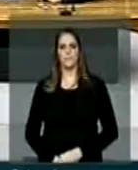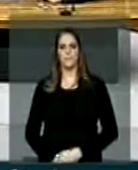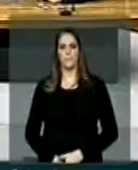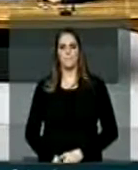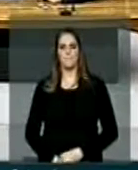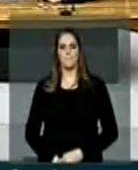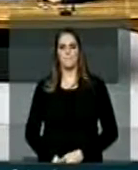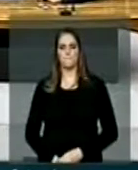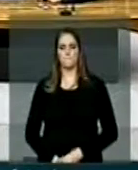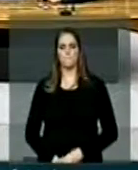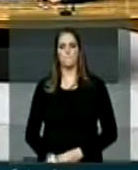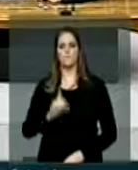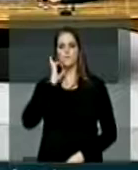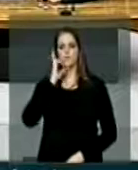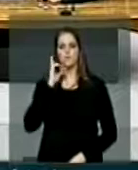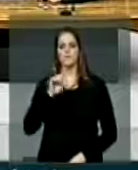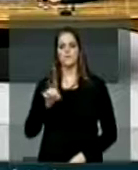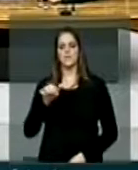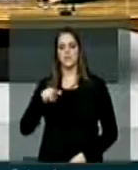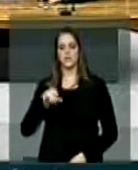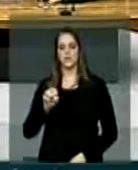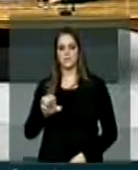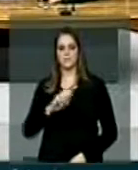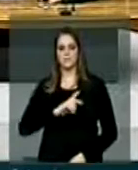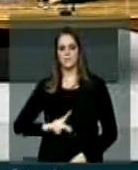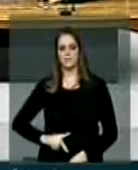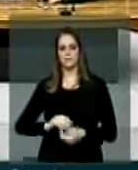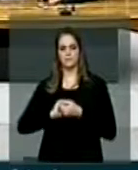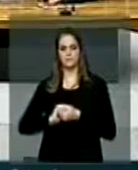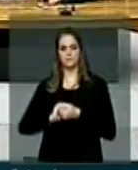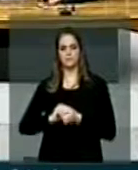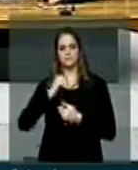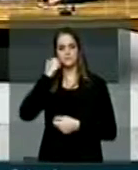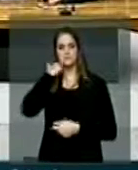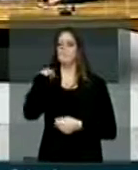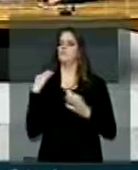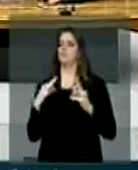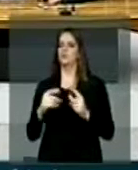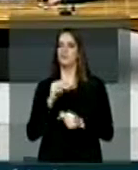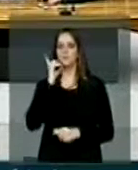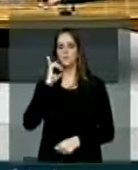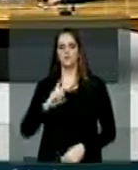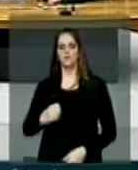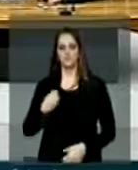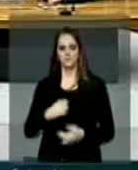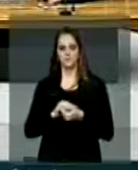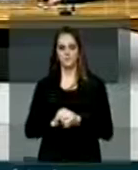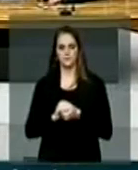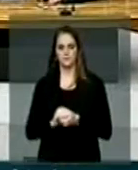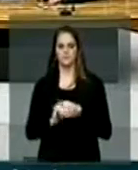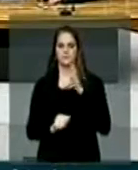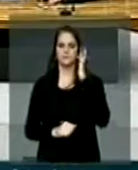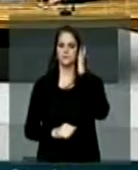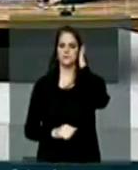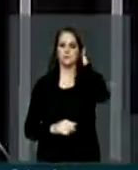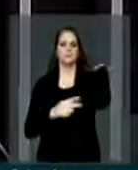o deputado Zakarov, presidindo a nossa sessão. Em nome de quem cumprimento todos os deputados aqui presentes. Cumprimentando